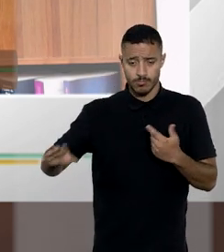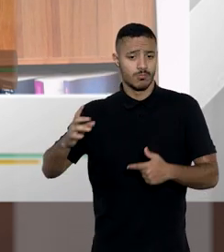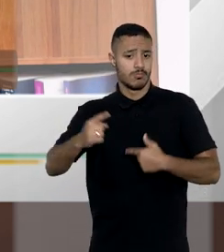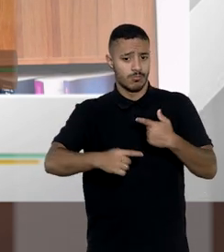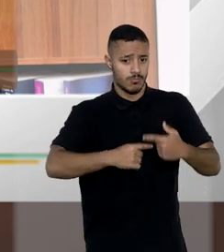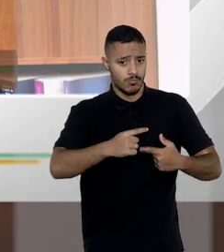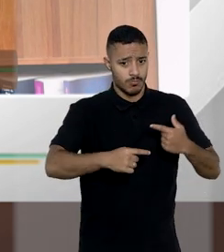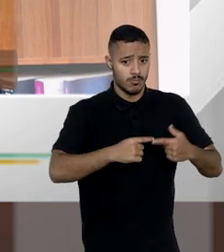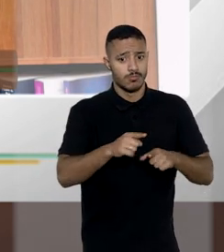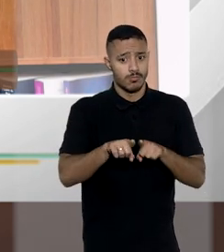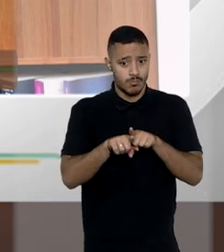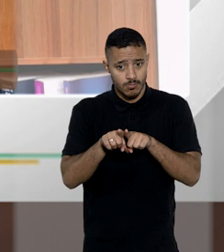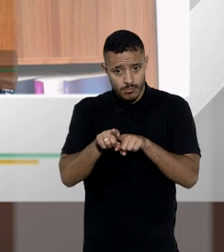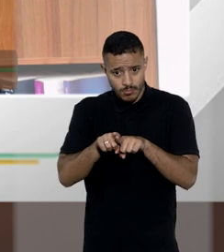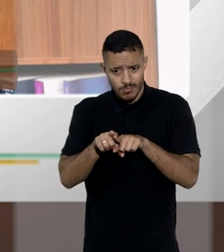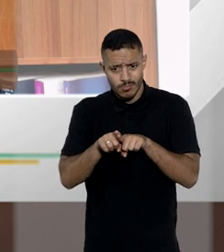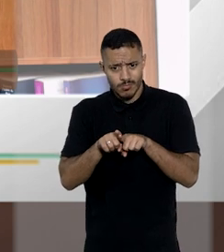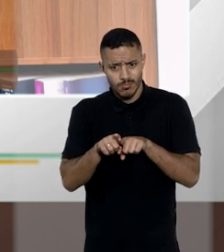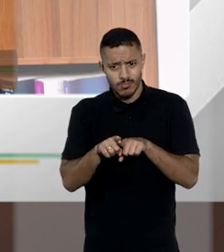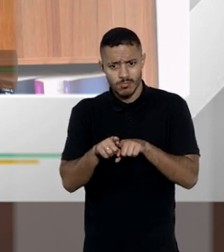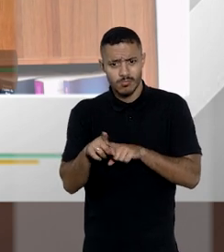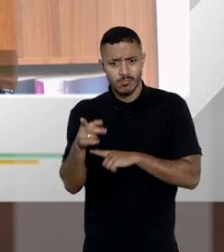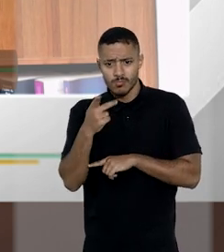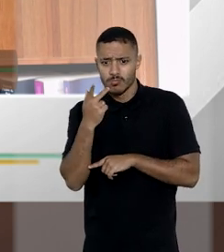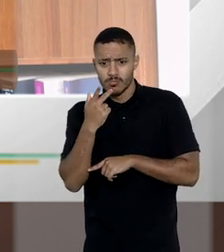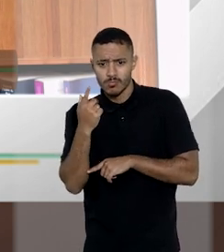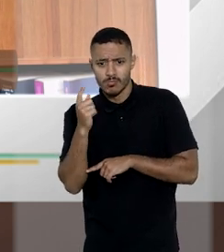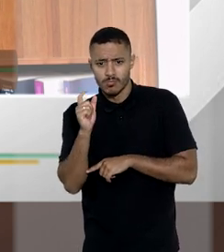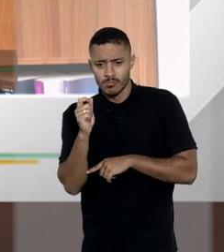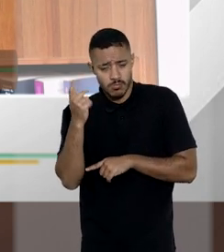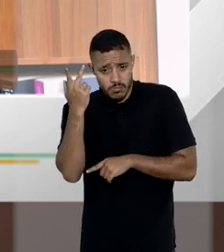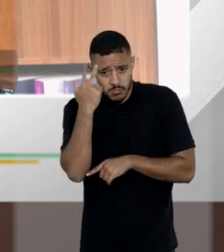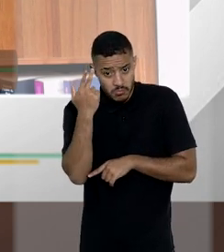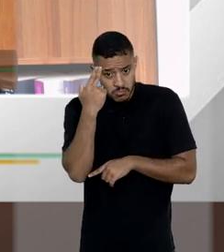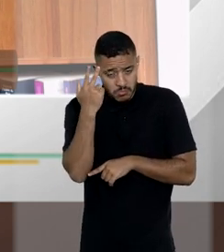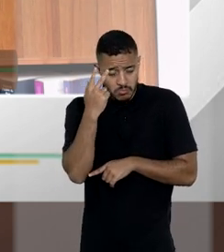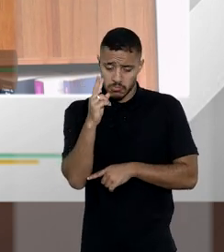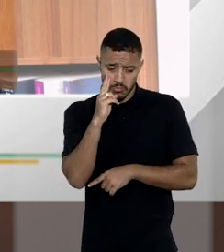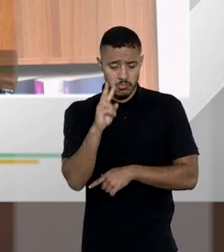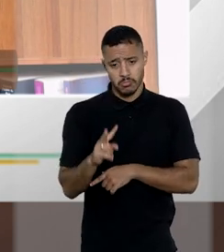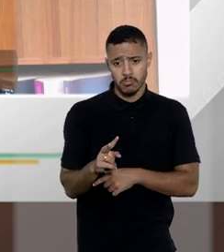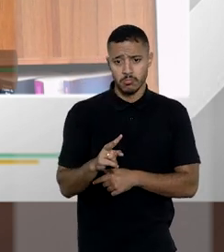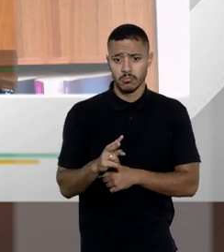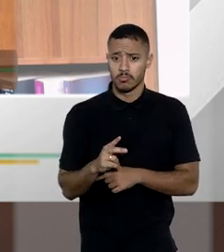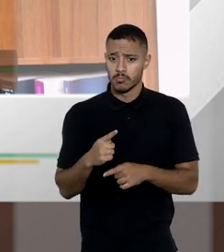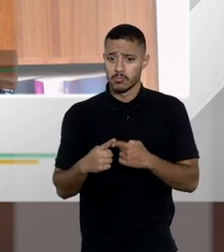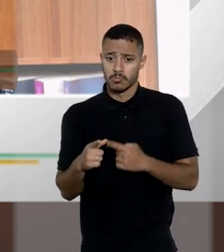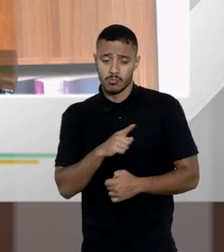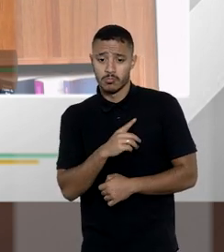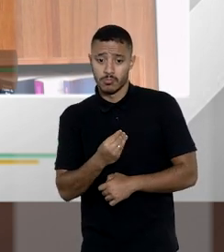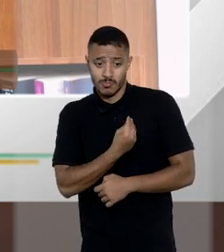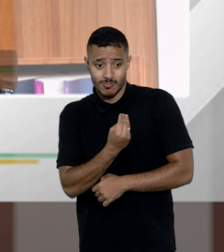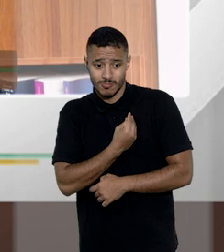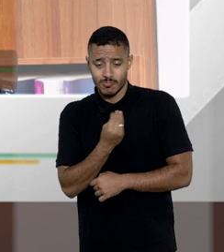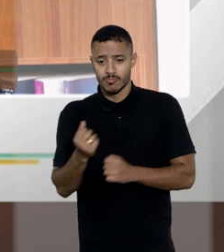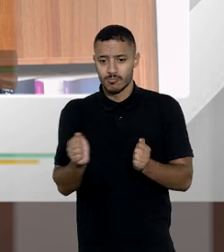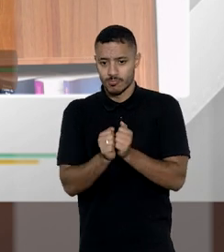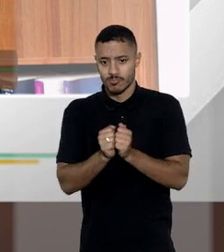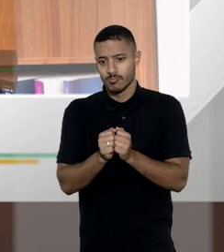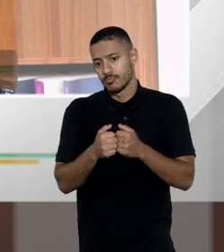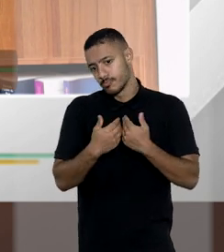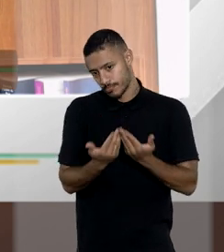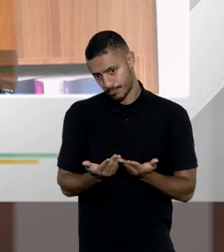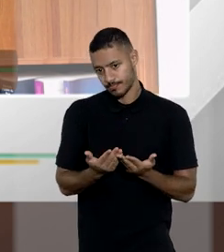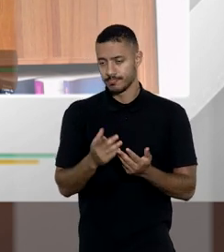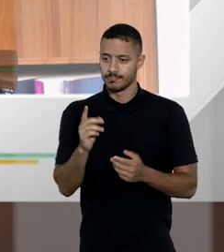afasta da herança os irmãos não soa até um tanto quanto natural olha mas eles tinham uma vida juntos